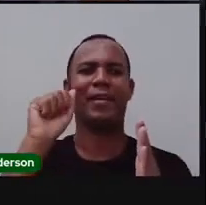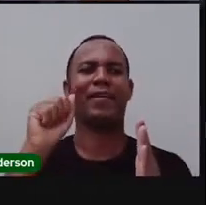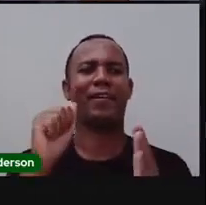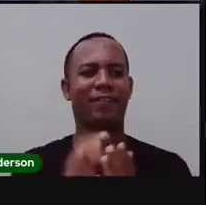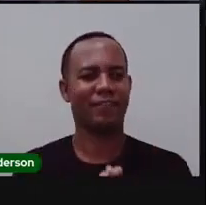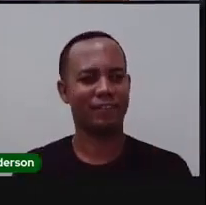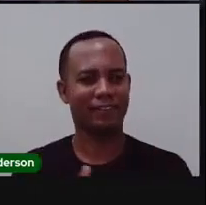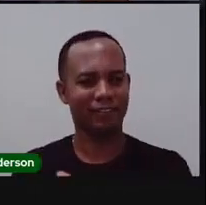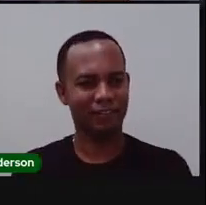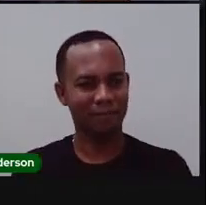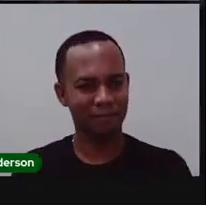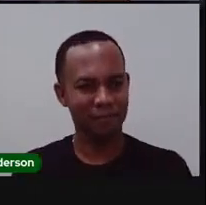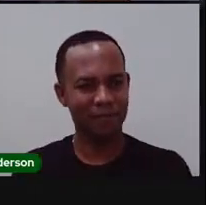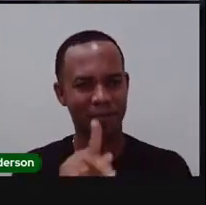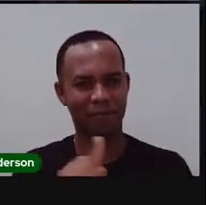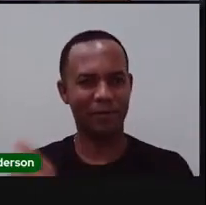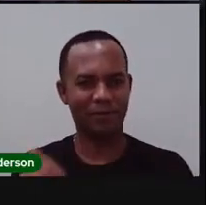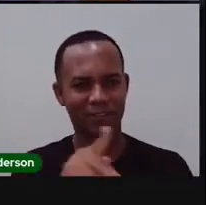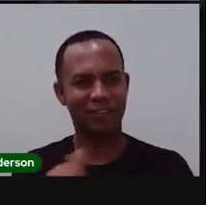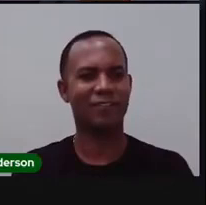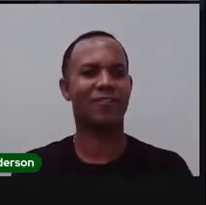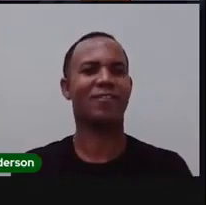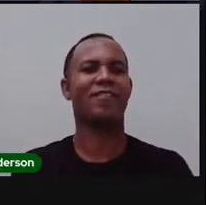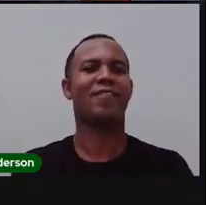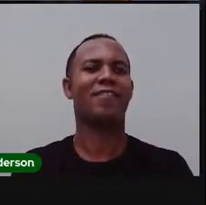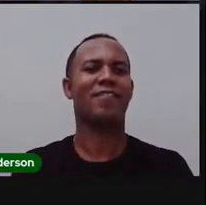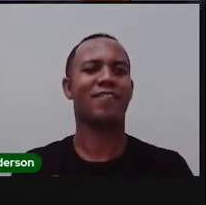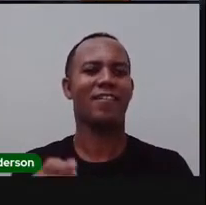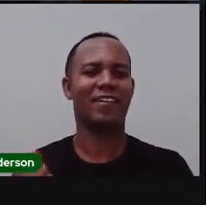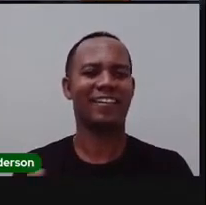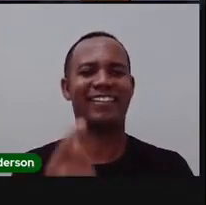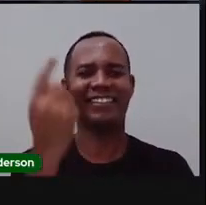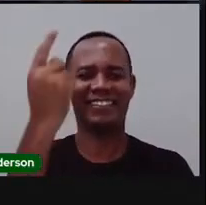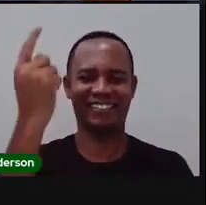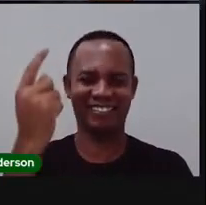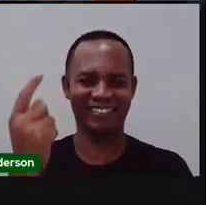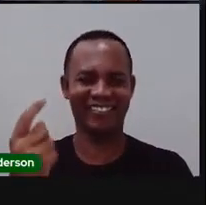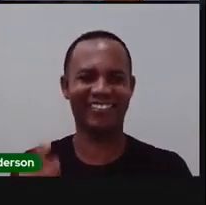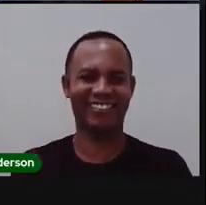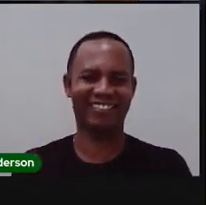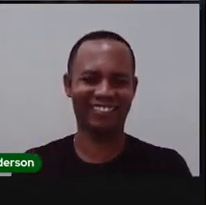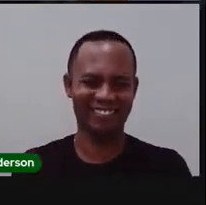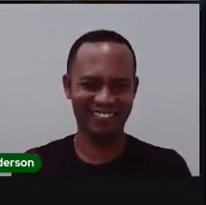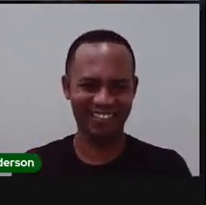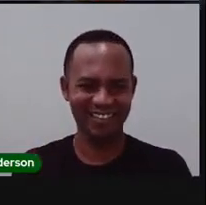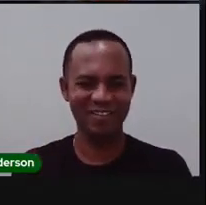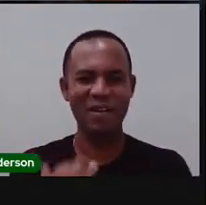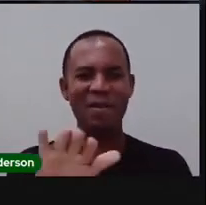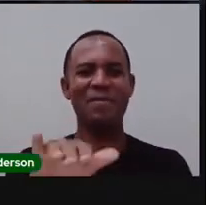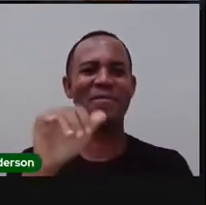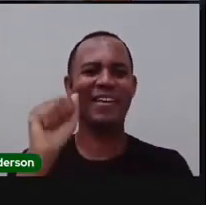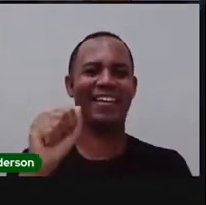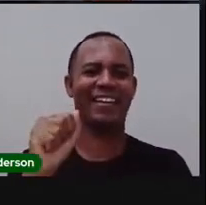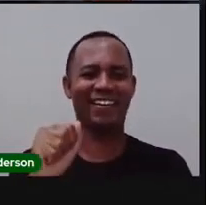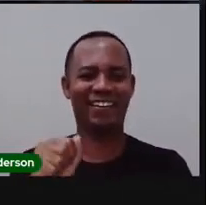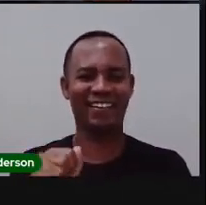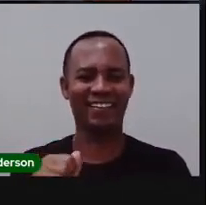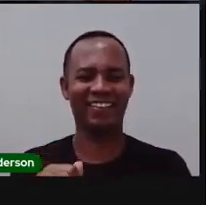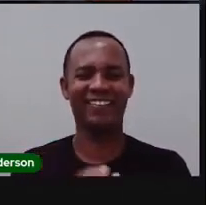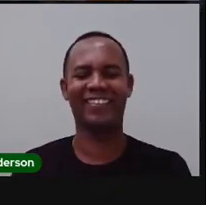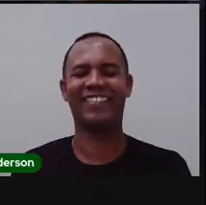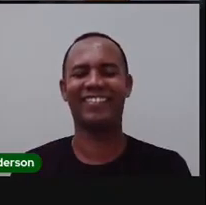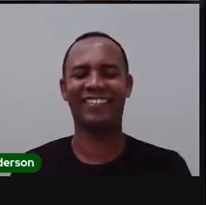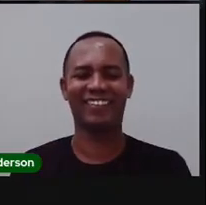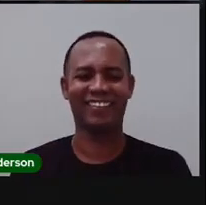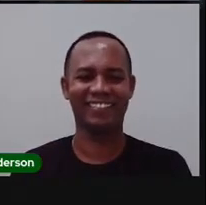Anderson aí, também pesquisava na biblioteca, porque ela sabe, não esconda a Anderson, a gente sabe, tá? Vamos lá.